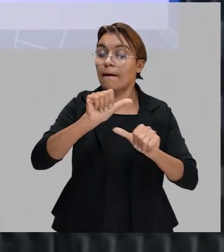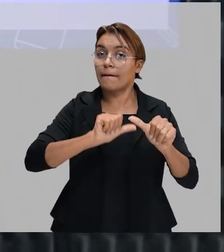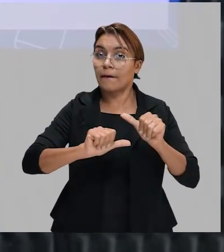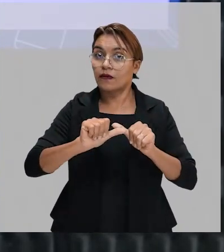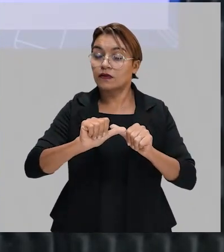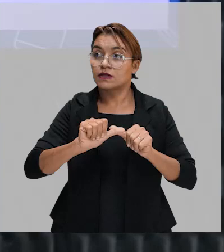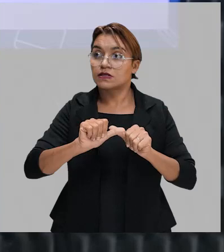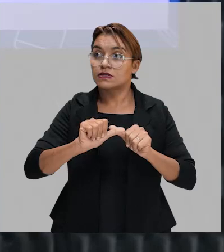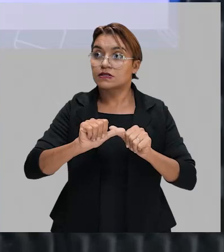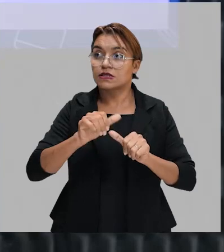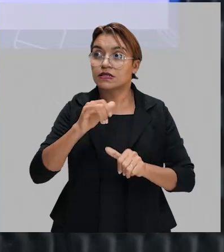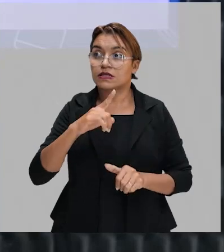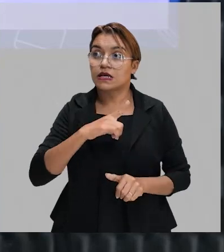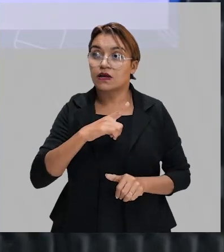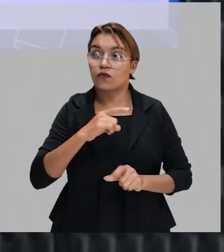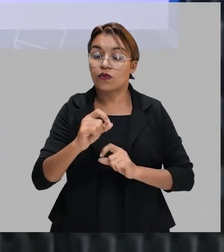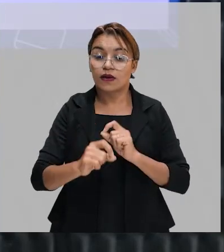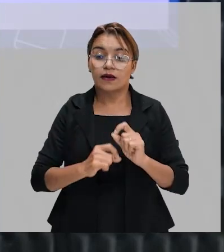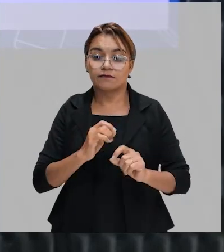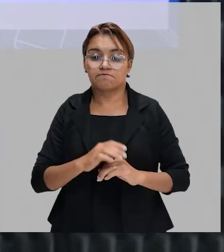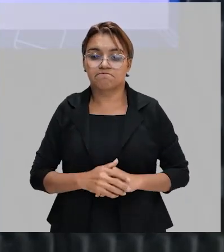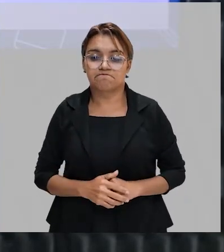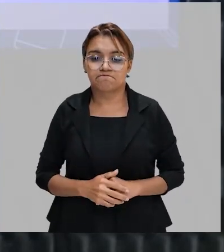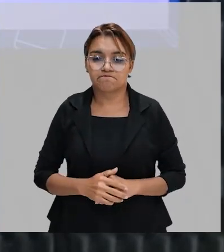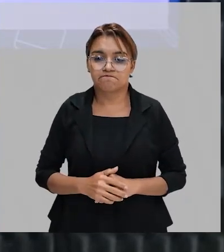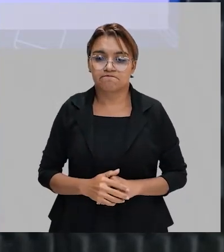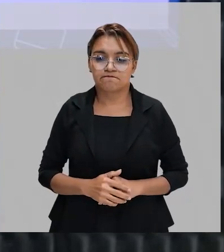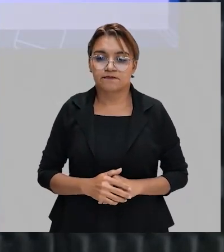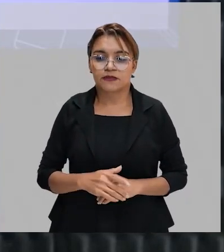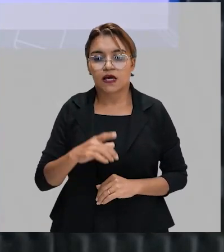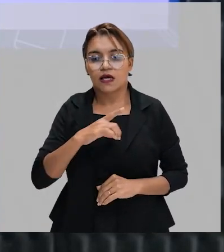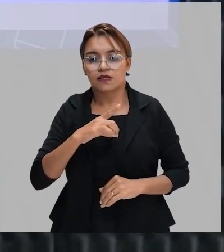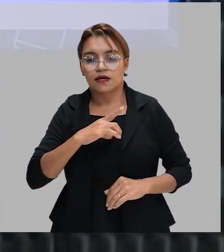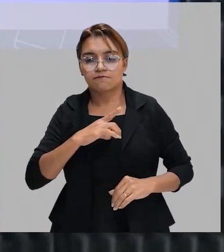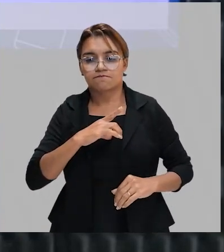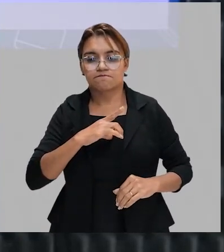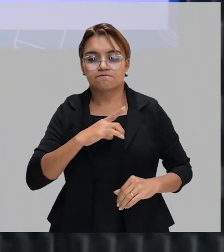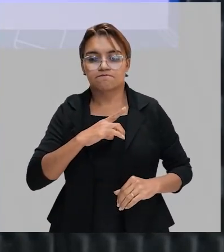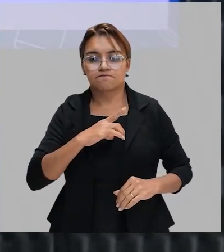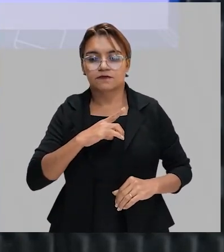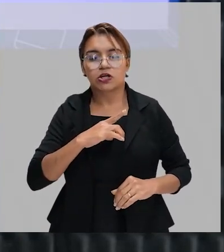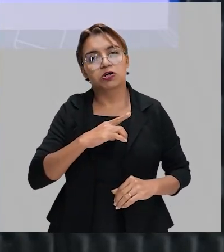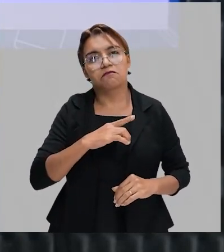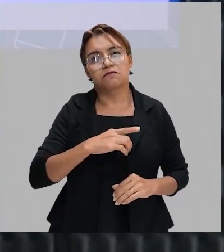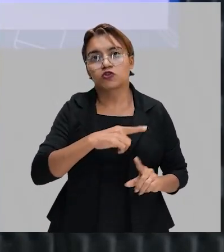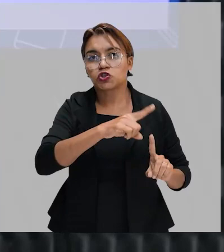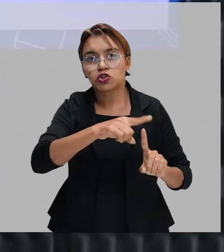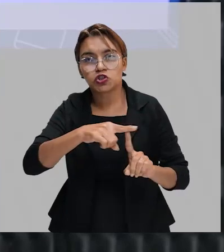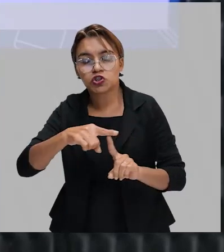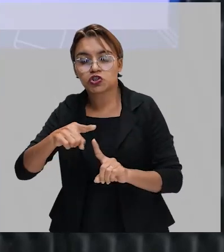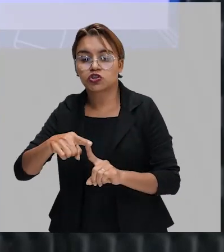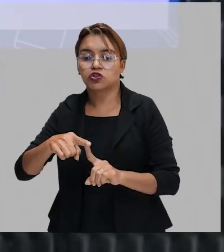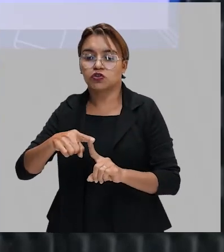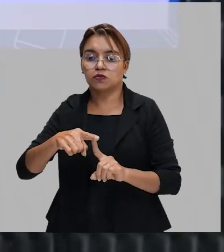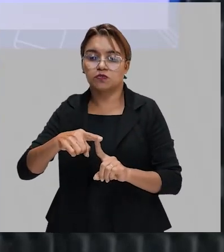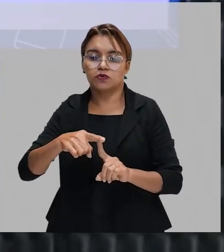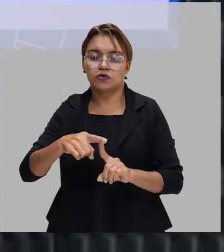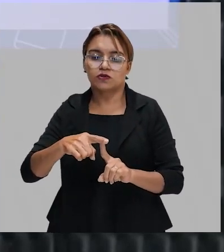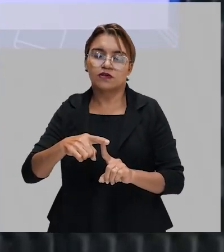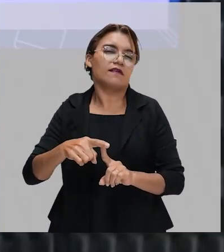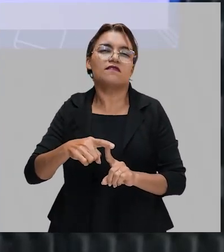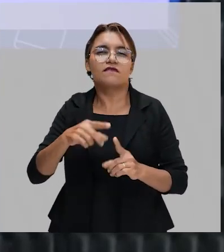chocar várias correntes e vários estilos. Aí a gente tem futurismo,